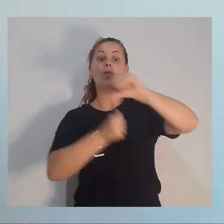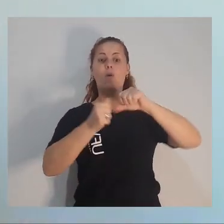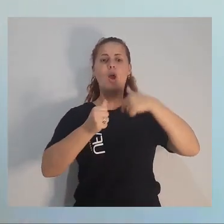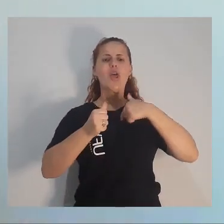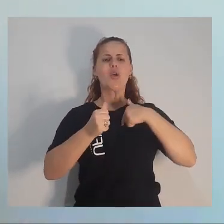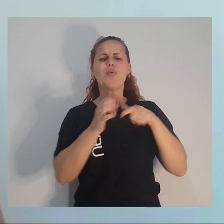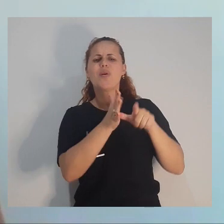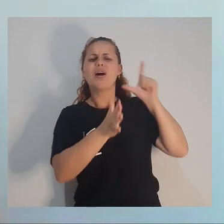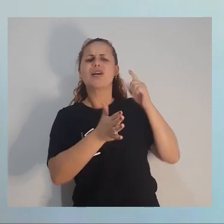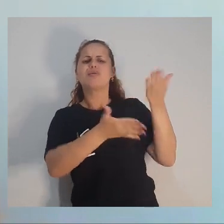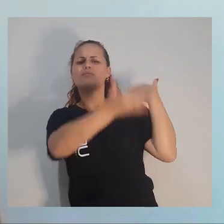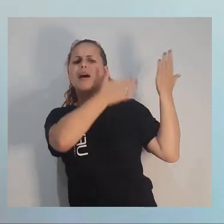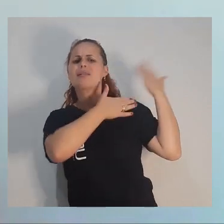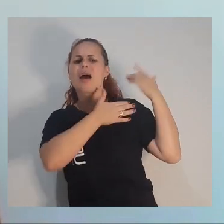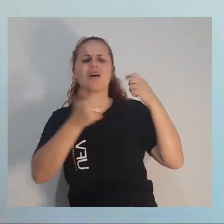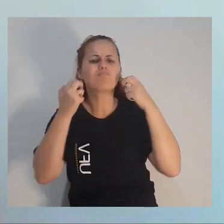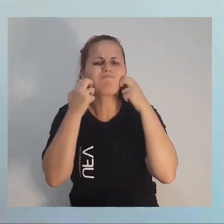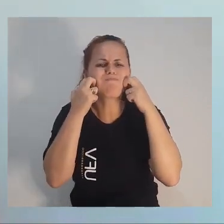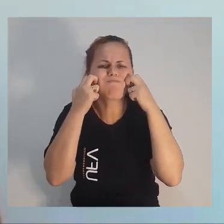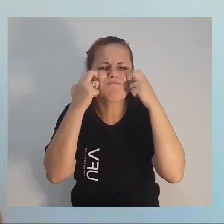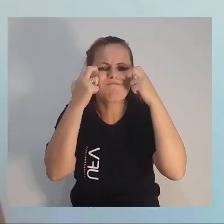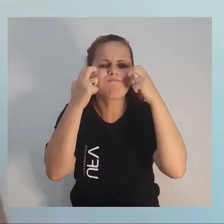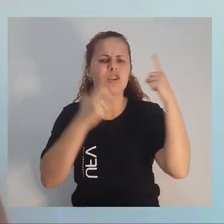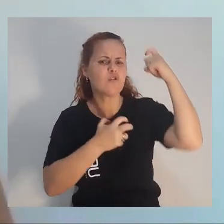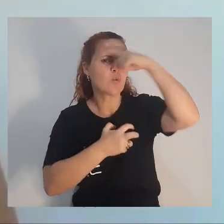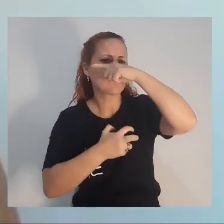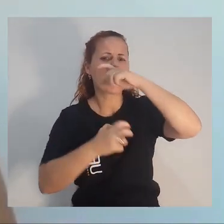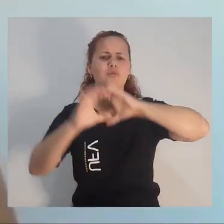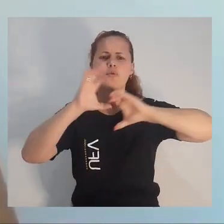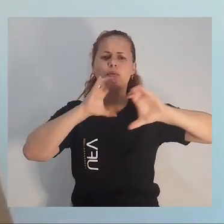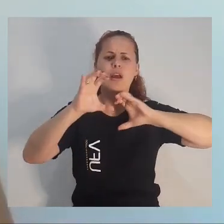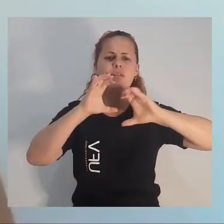tímida, tinha dificuldade de comunicação. Fui me desenvolvendo ao longo da graduação.